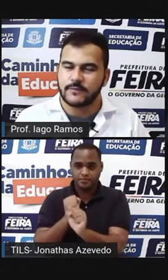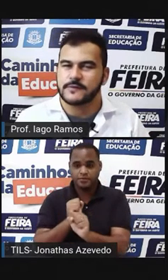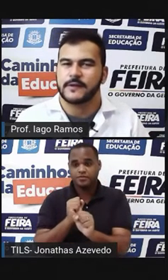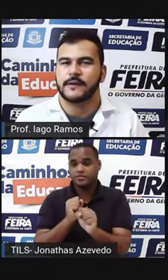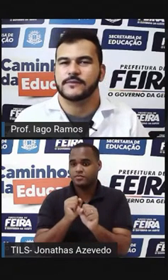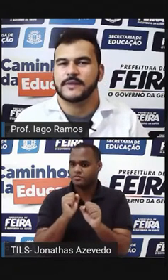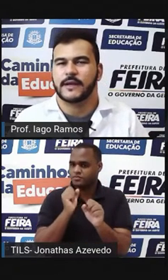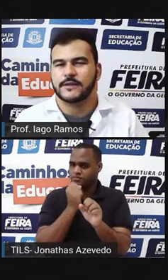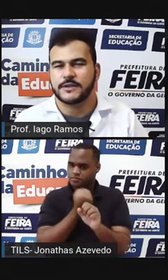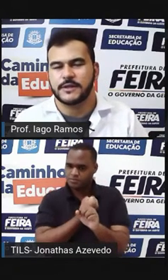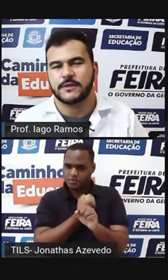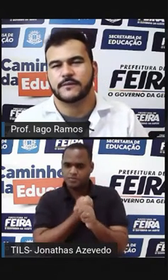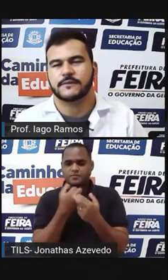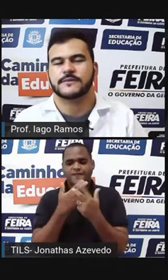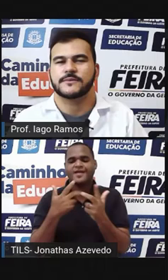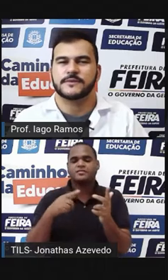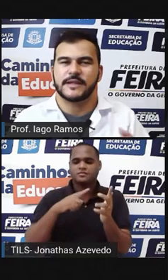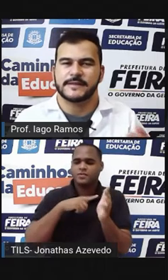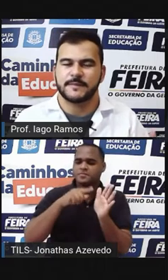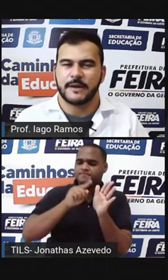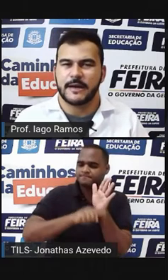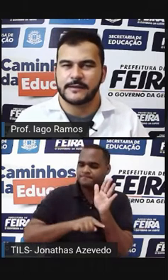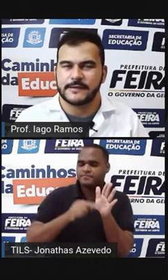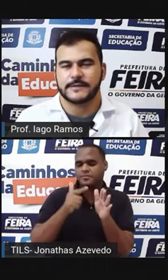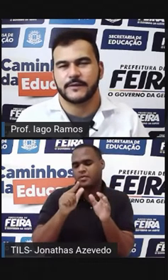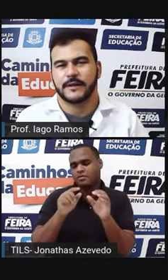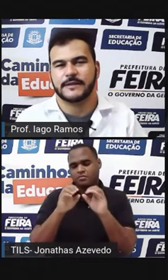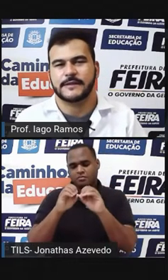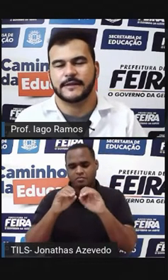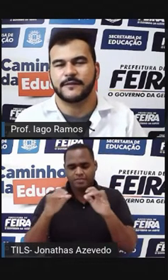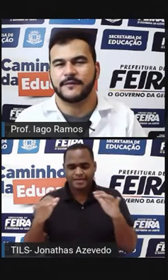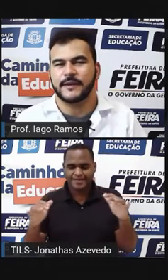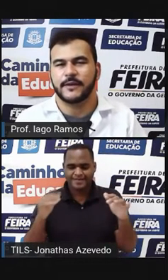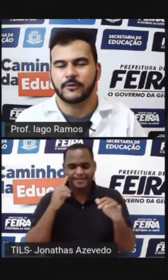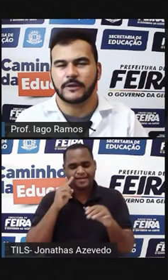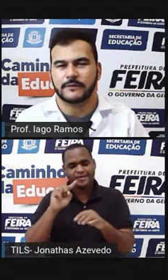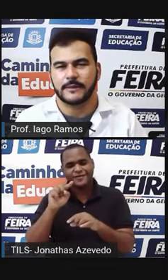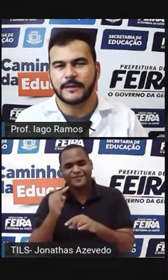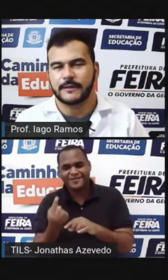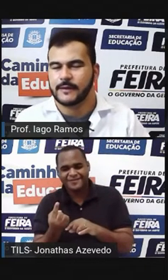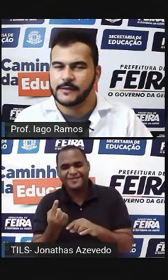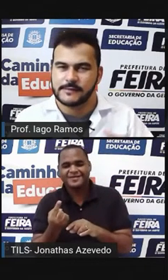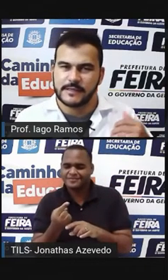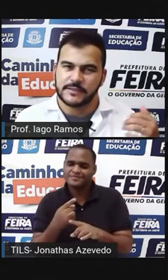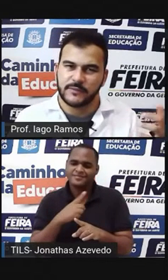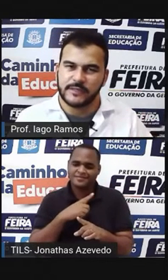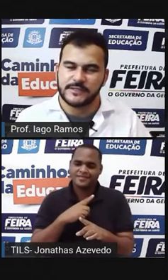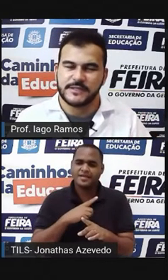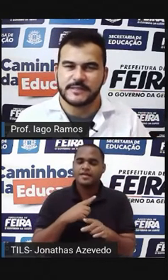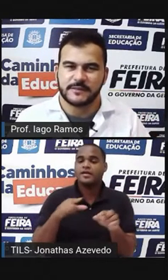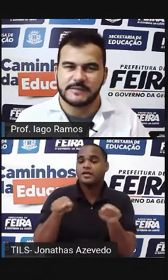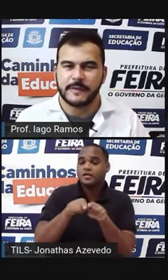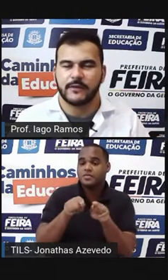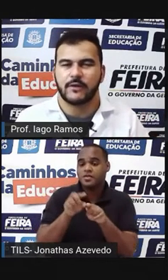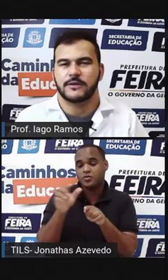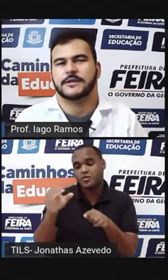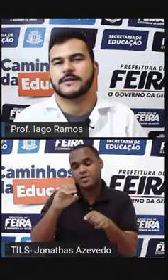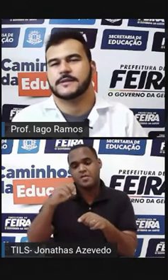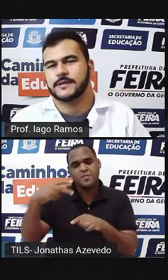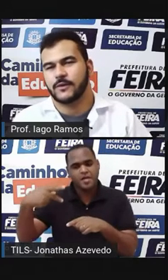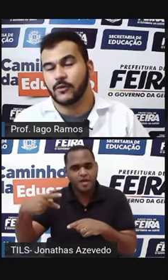inteiros que tem os negativos, os decimais que são aqueles que tem vírgula, né? Sejam eles dízimas